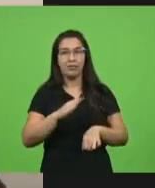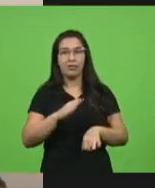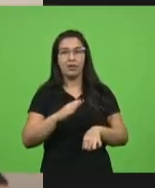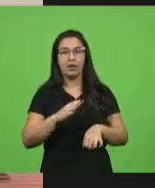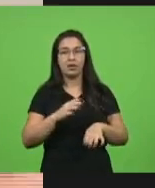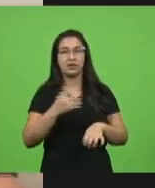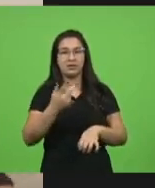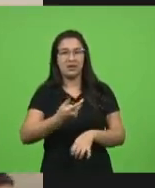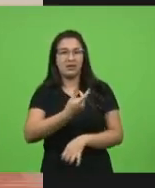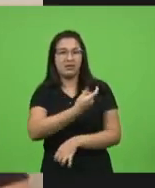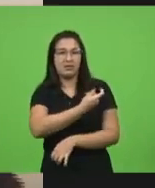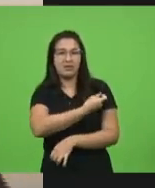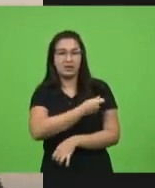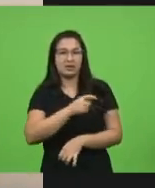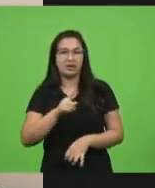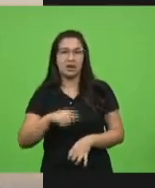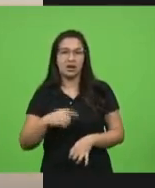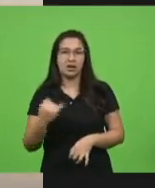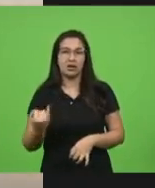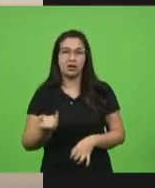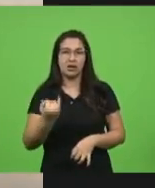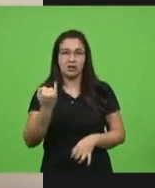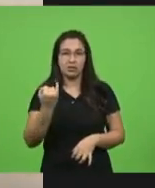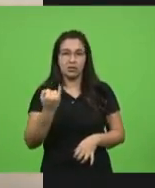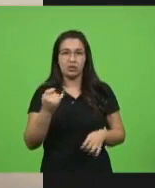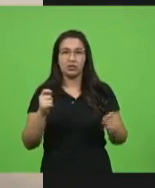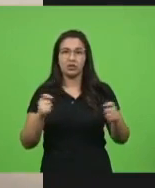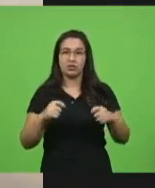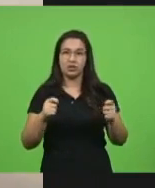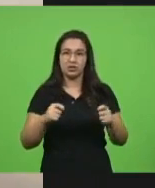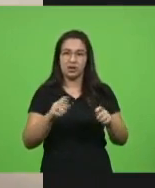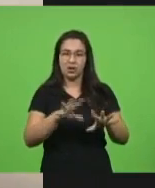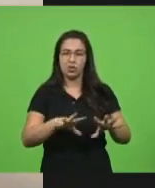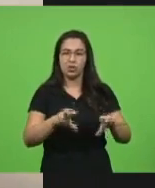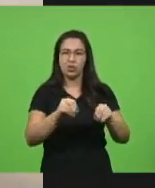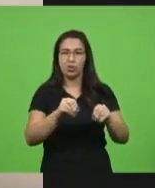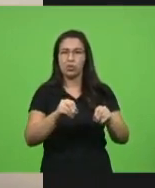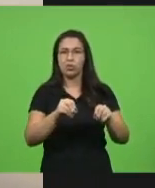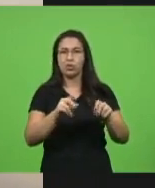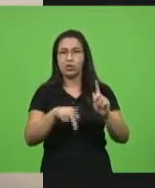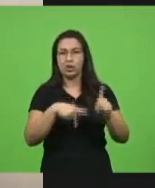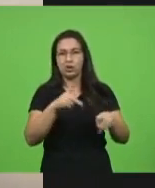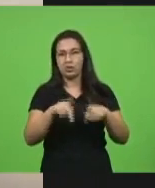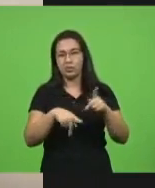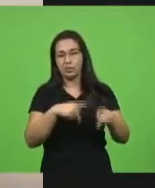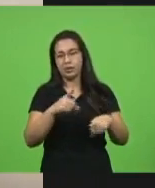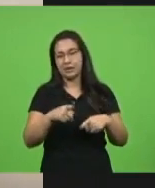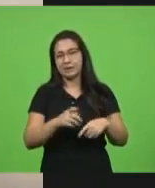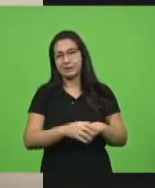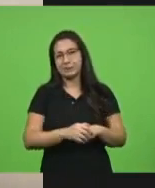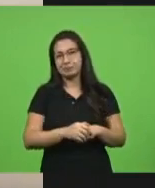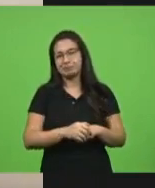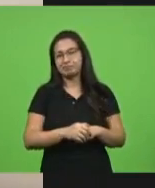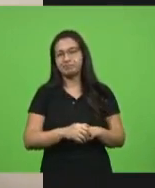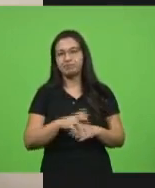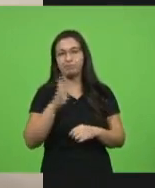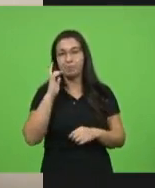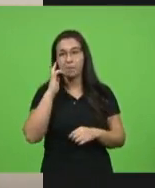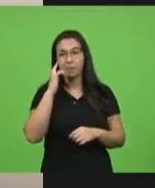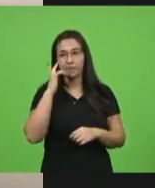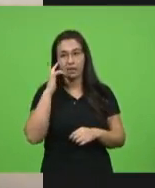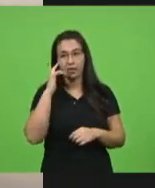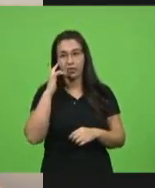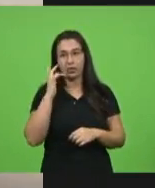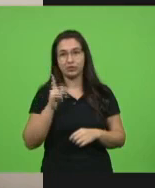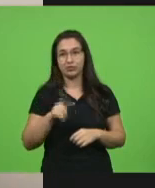chegue ao alcance de todo cidadão e de toda cidadã. Me parece que essa é a grande